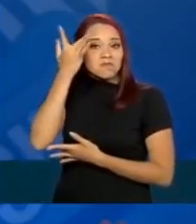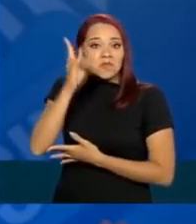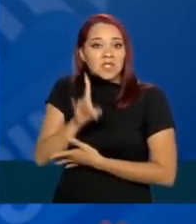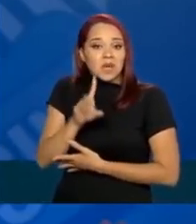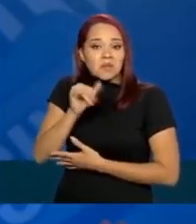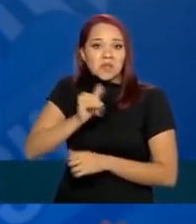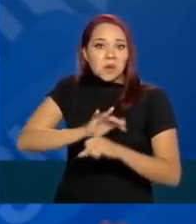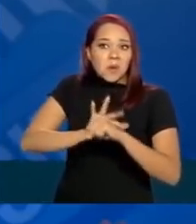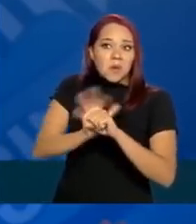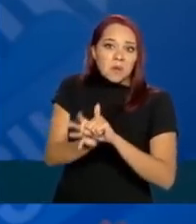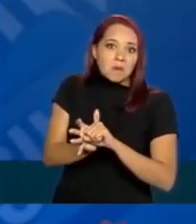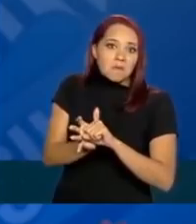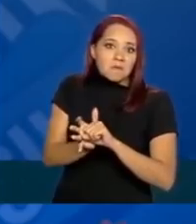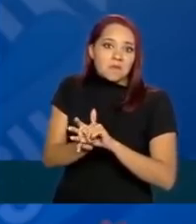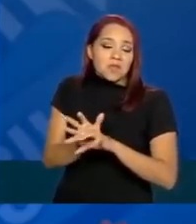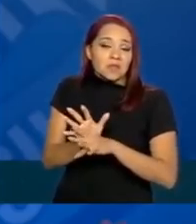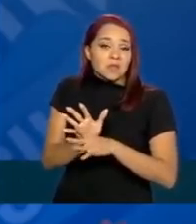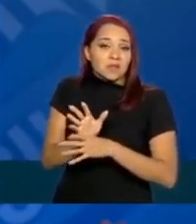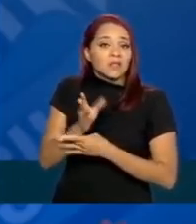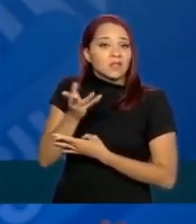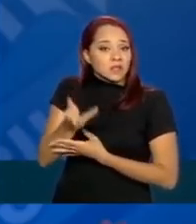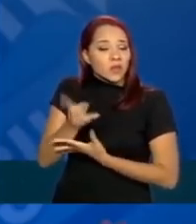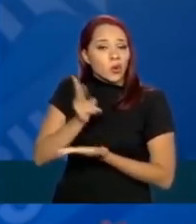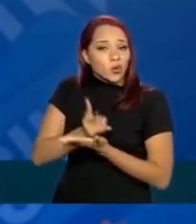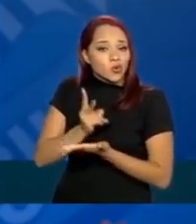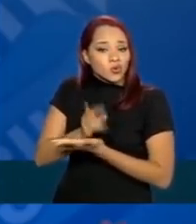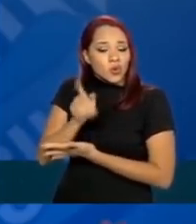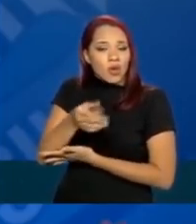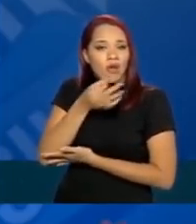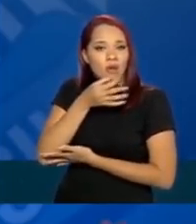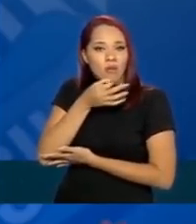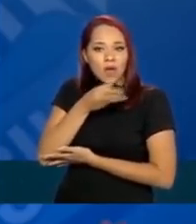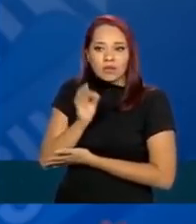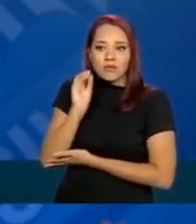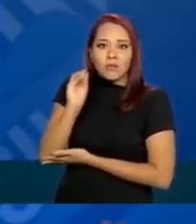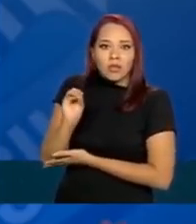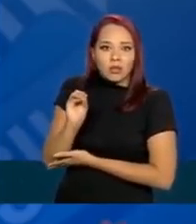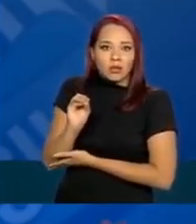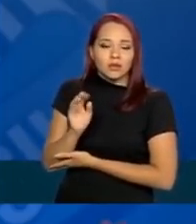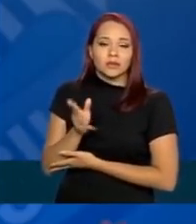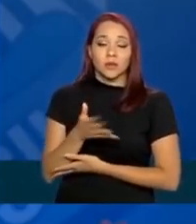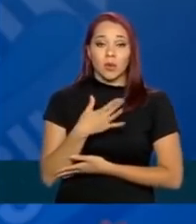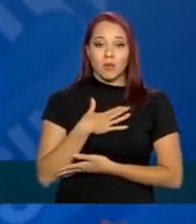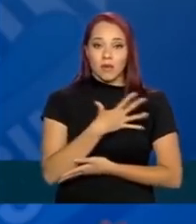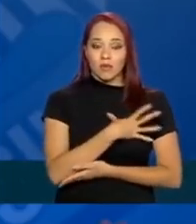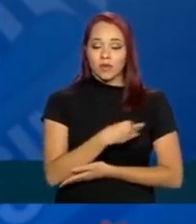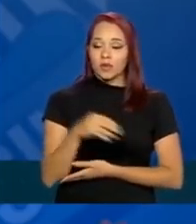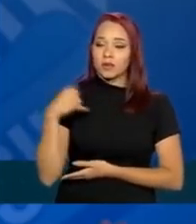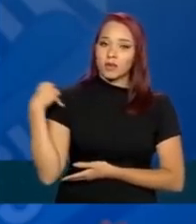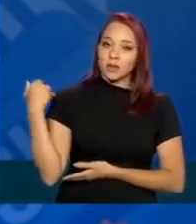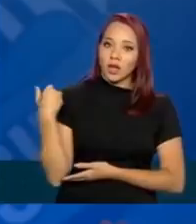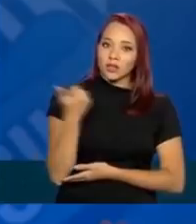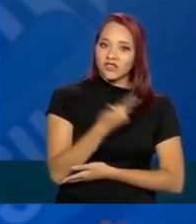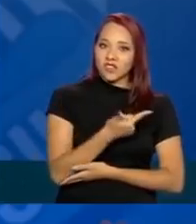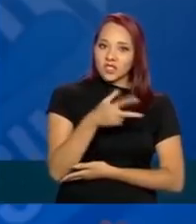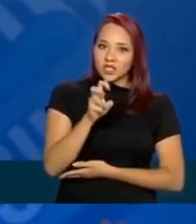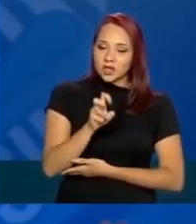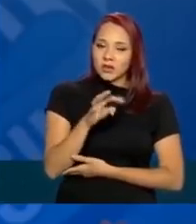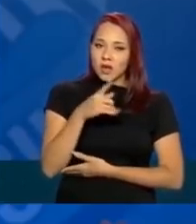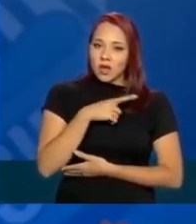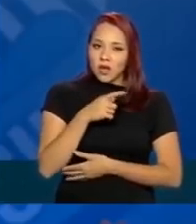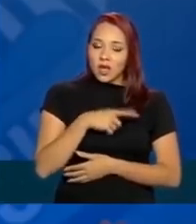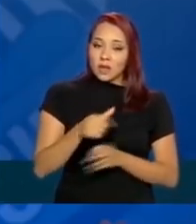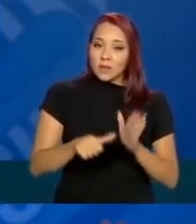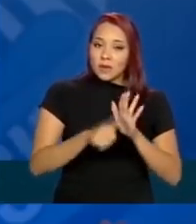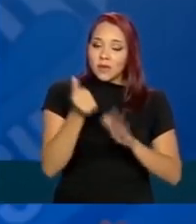se é coronavírus e ainda assim colocando esse medicamento? O meu filho tem 25 anos, ele é residente do